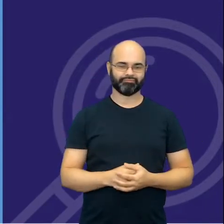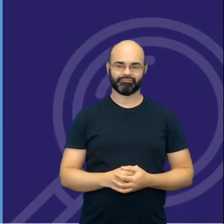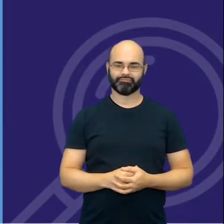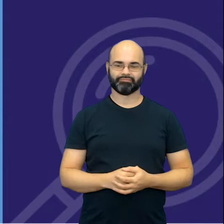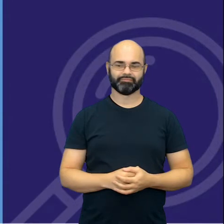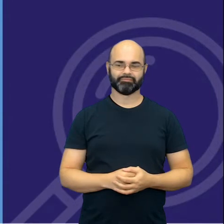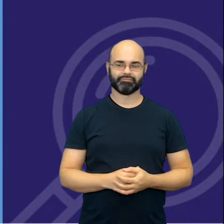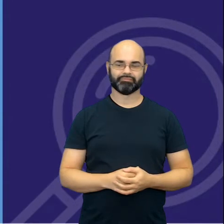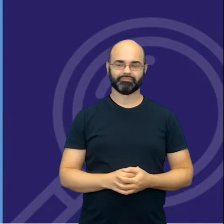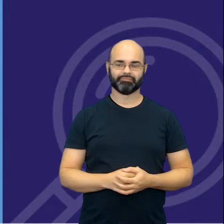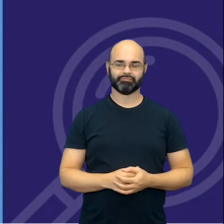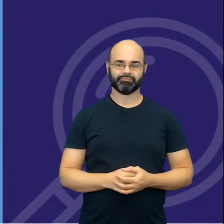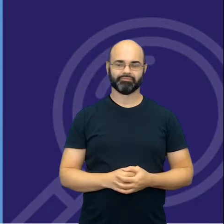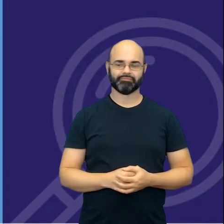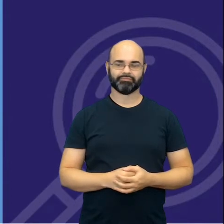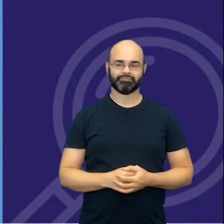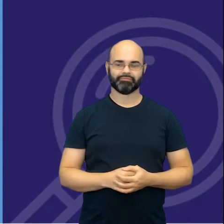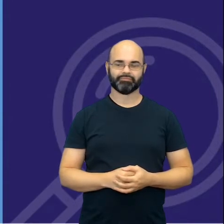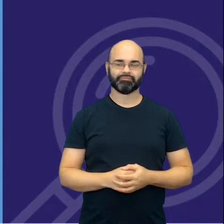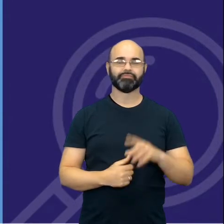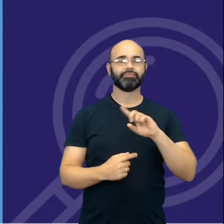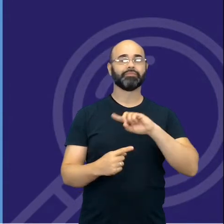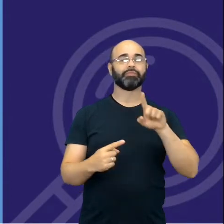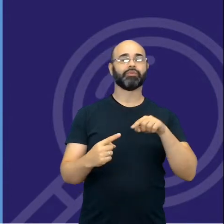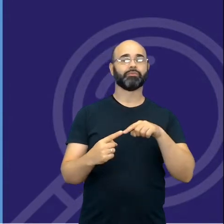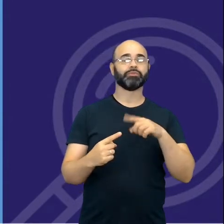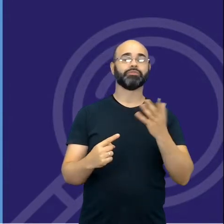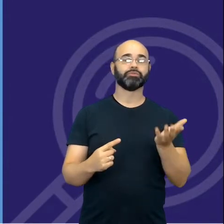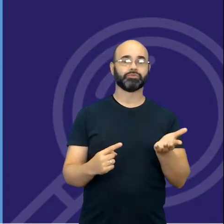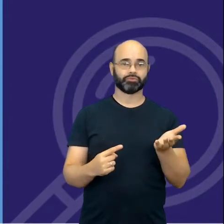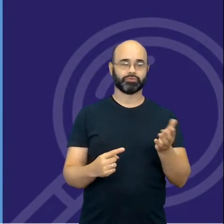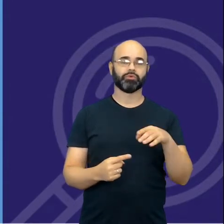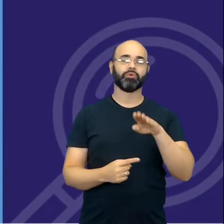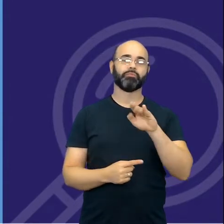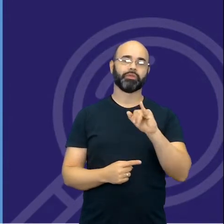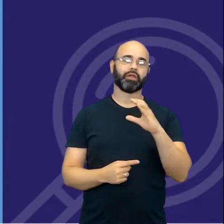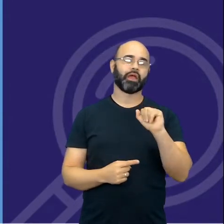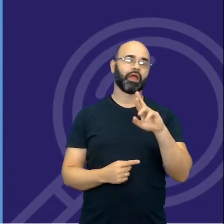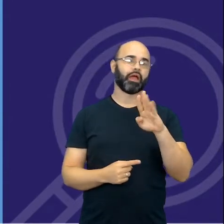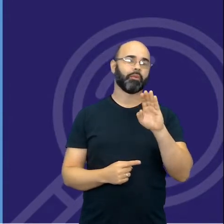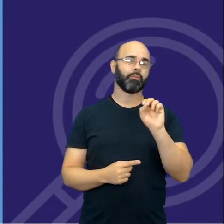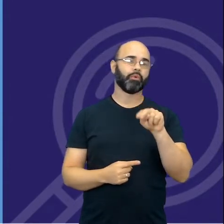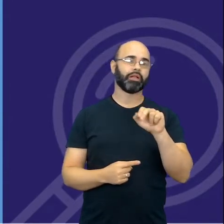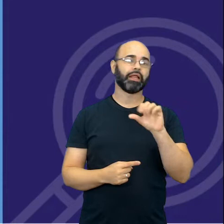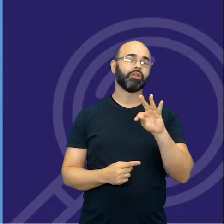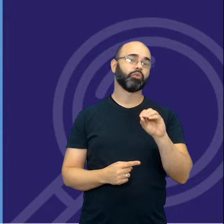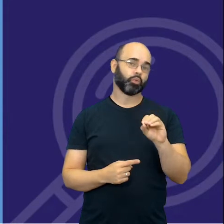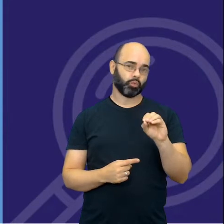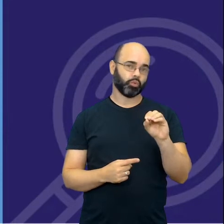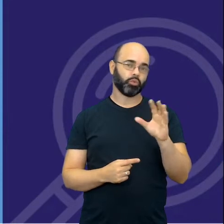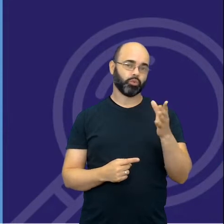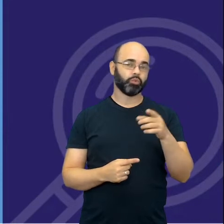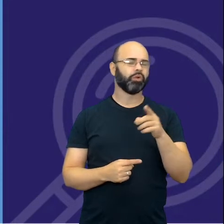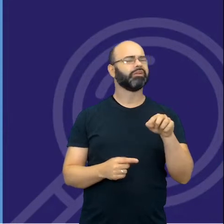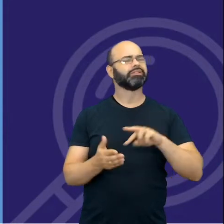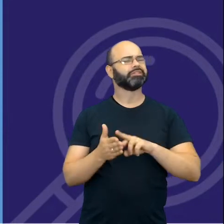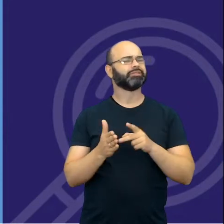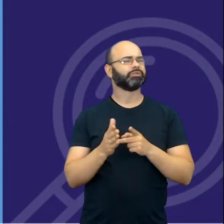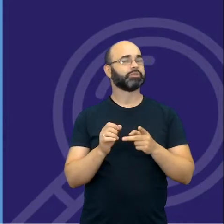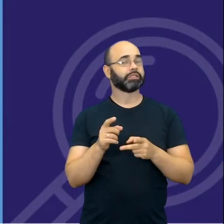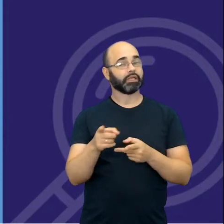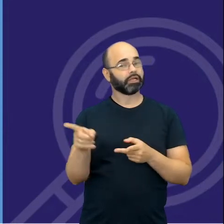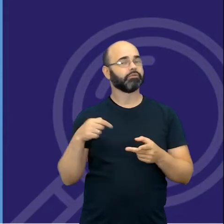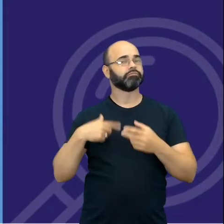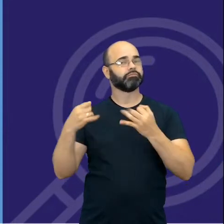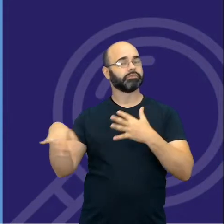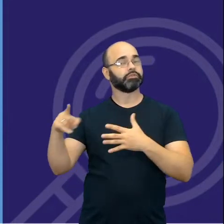quero que eles tentem entender o que o bicarbonato é, porque às vezes a gente fica muito vago, ah, o bicarbonato é uma base. Não é bem assim, né? Nós,